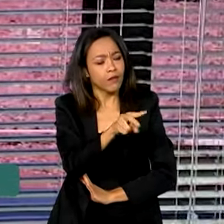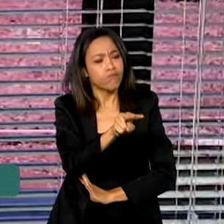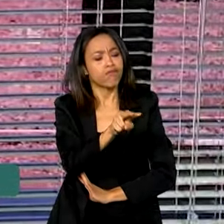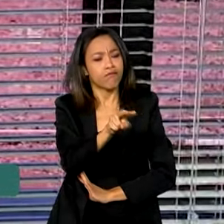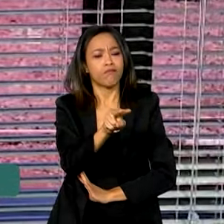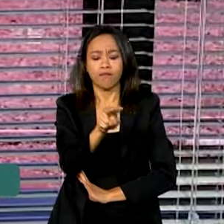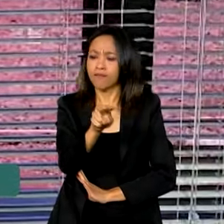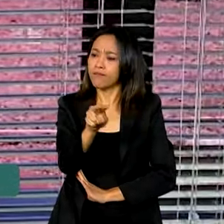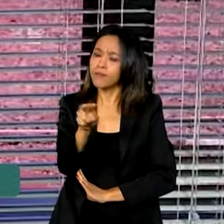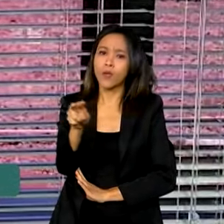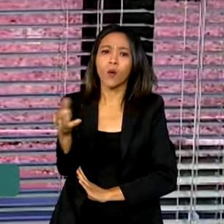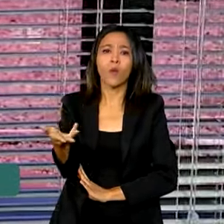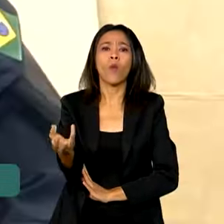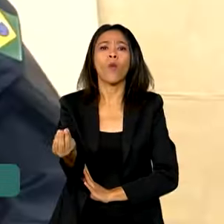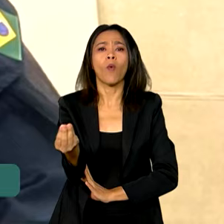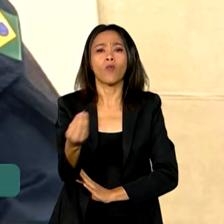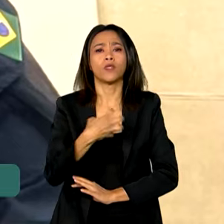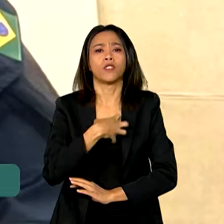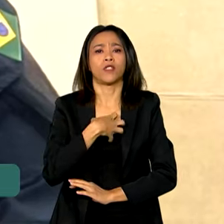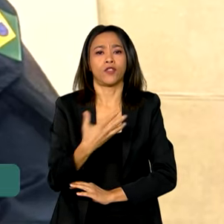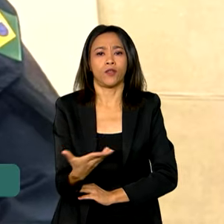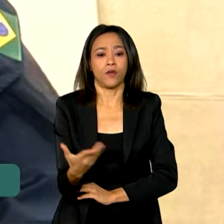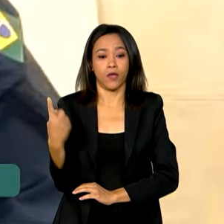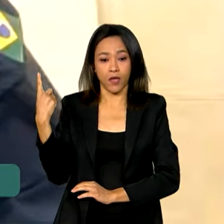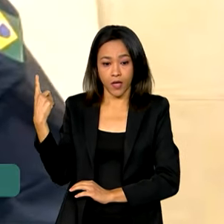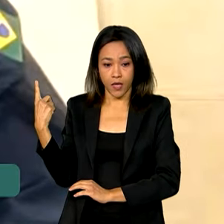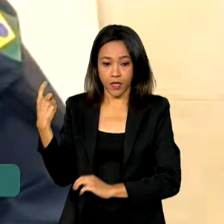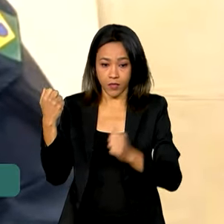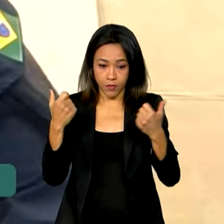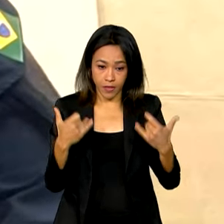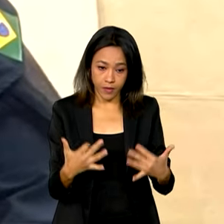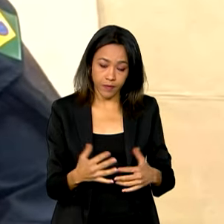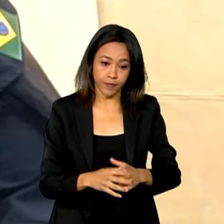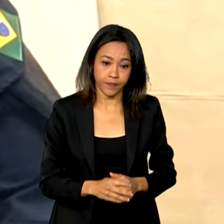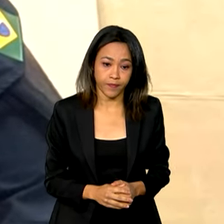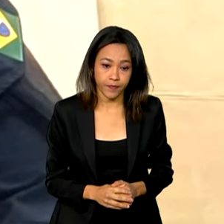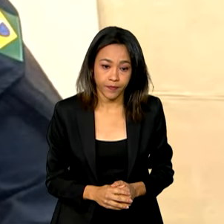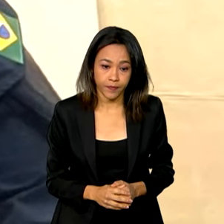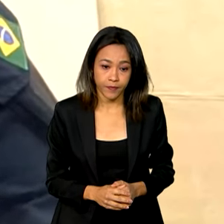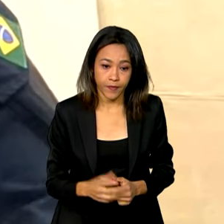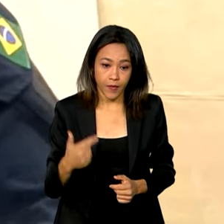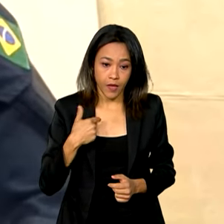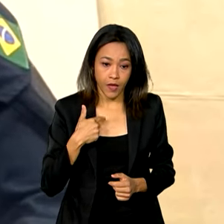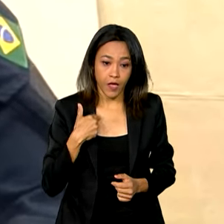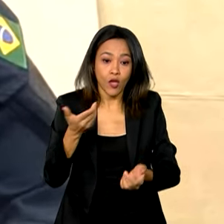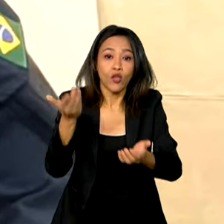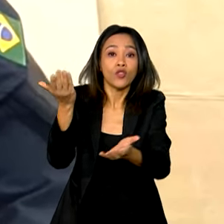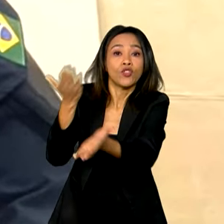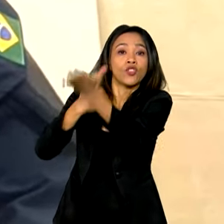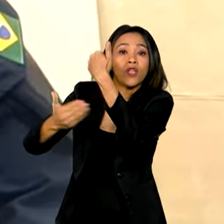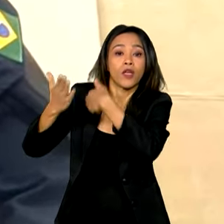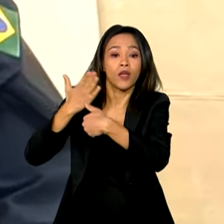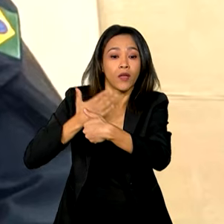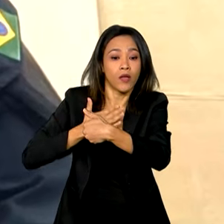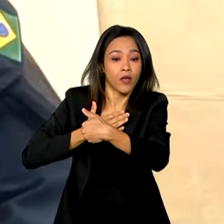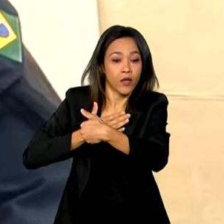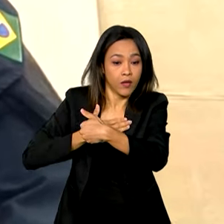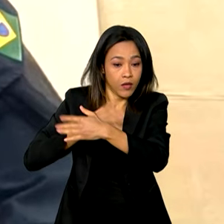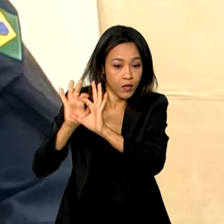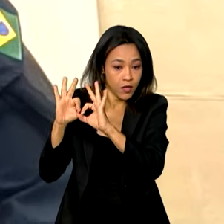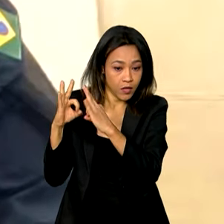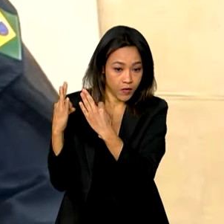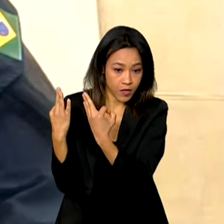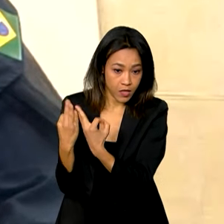sente nesses momentos. Na minha casa, quando eu perdi o primeiro andar, eu retirei meus familiares uma noite, e meus pôs aqui.